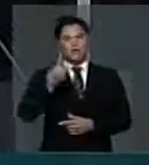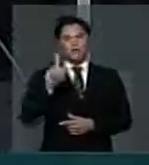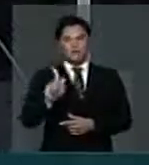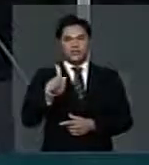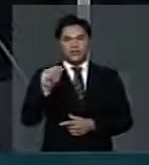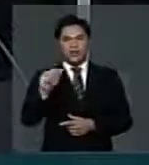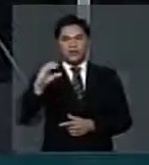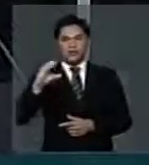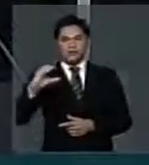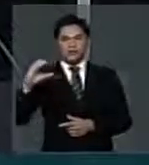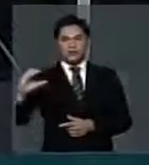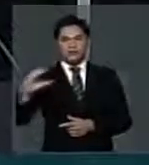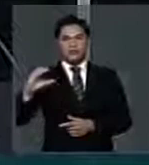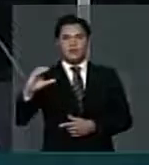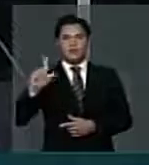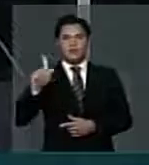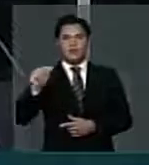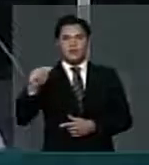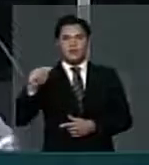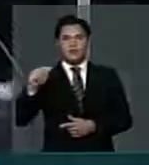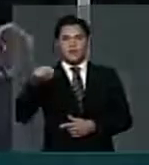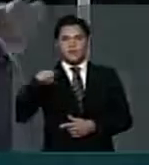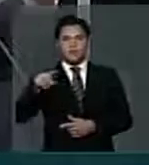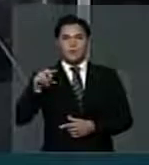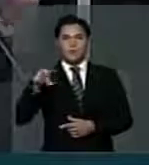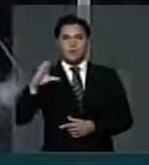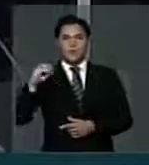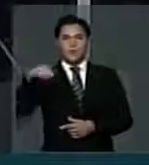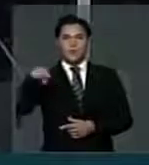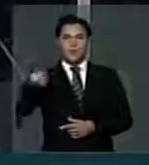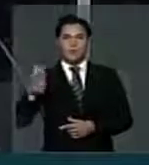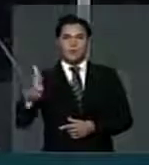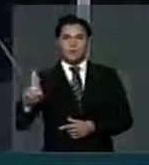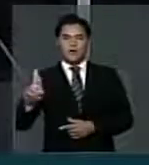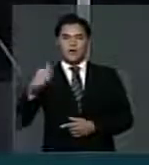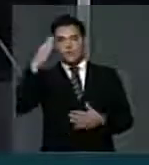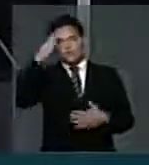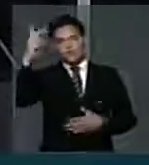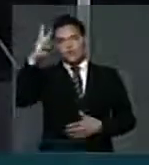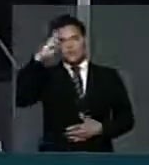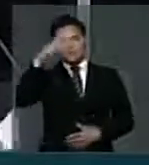GACC, GAC, ponto com, ponto BR. Muito obrigado, senhor presidente.